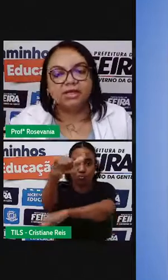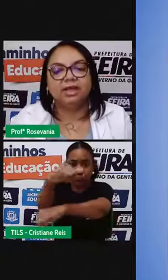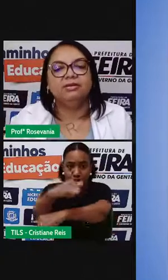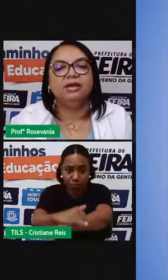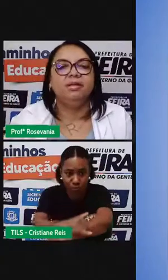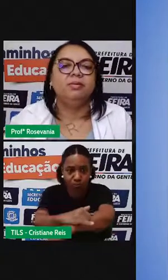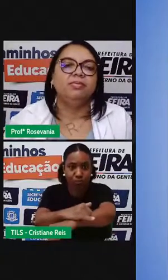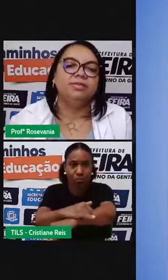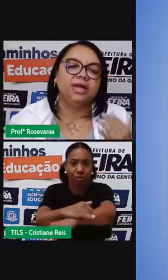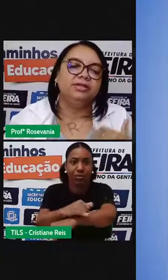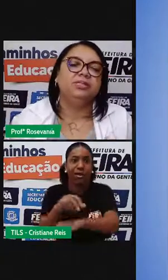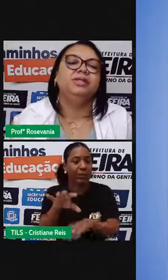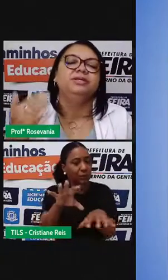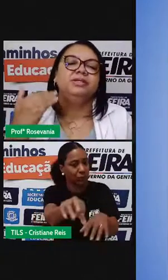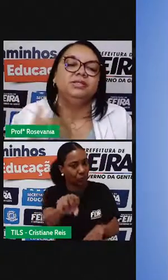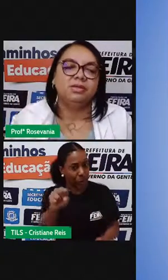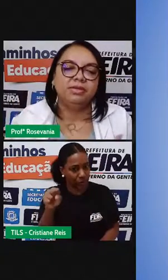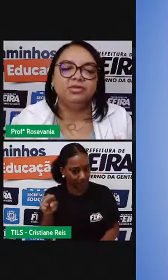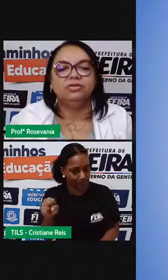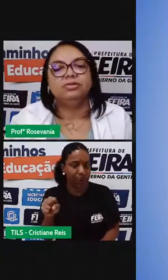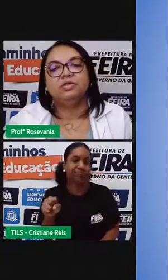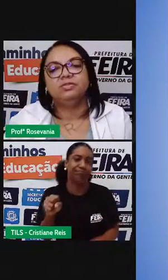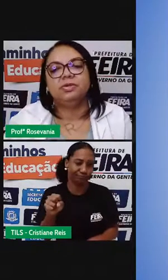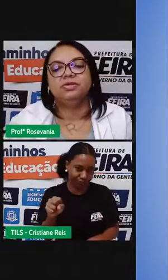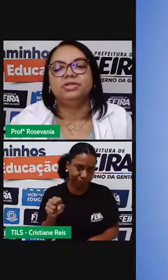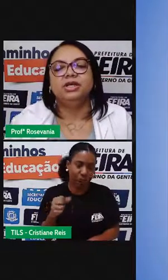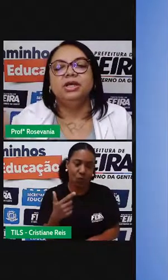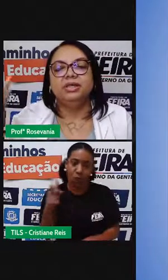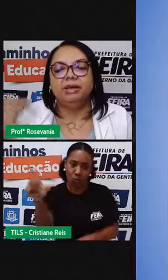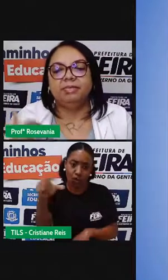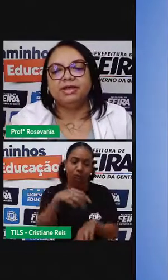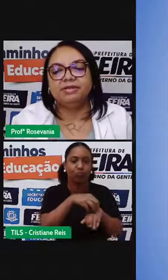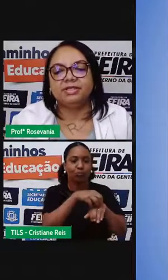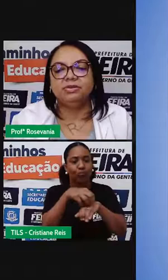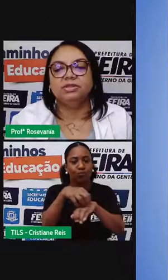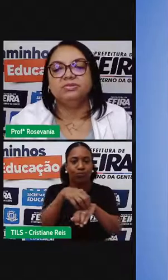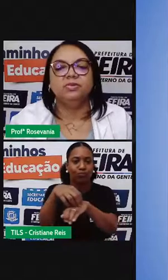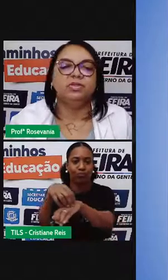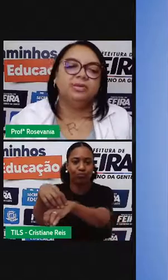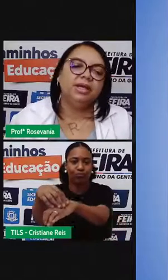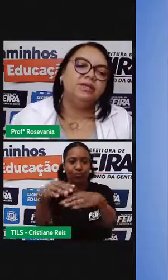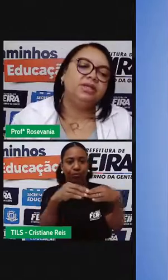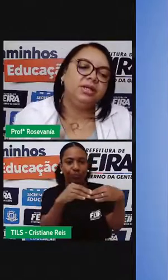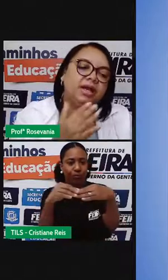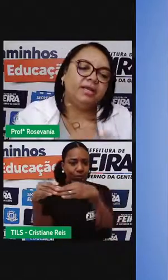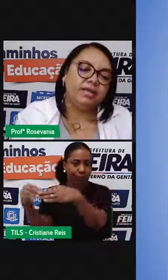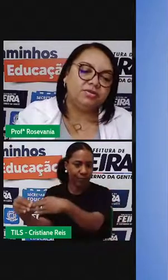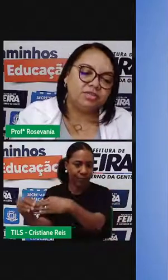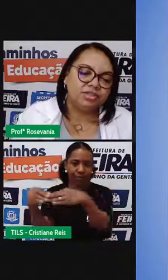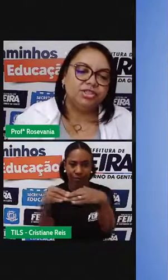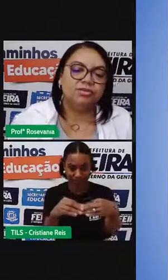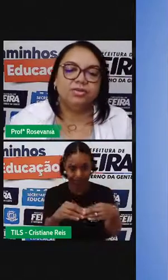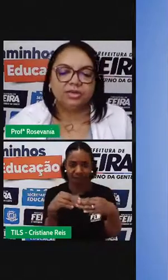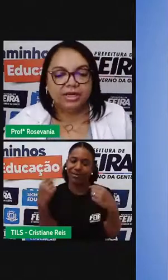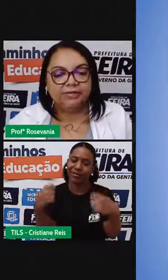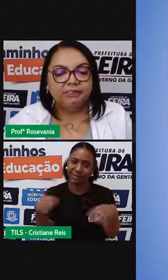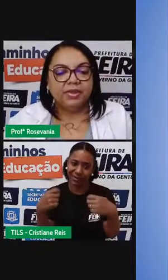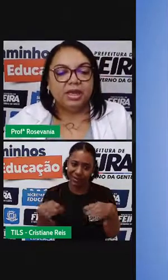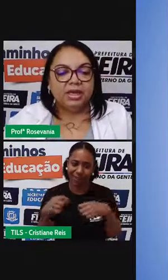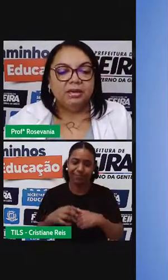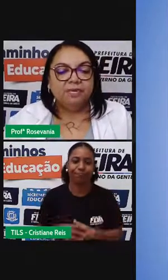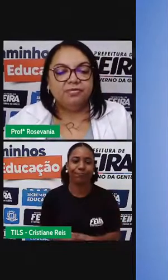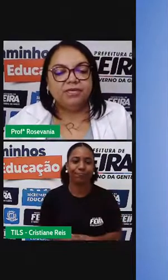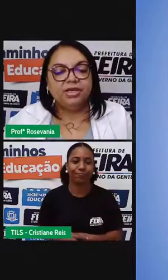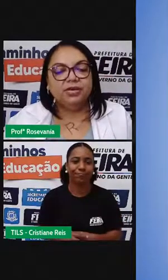tem que ir lá no terminal para buscar, então precisa também de outro transporte, né, para fazer o transporte da mercadoria até o destino que eu quero.